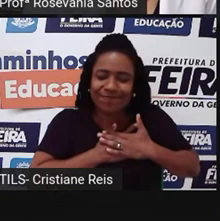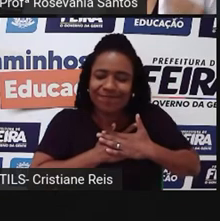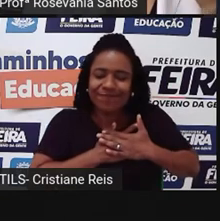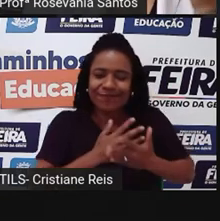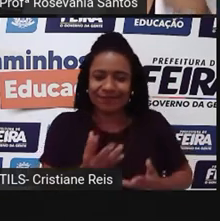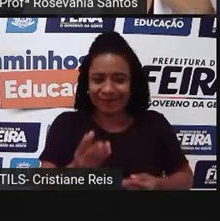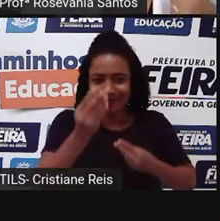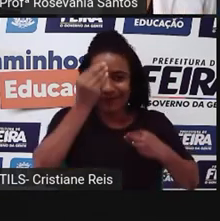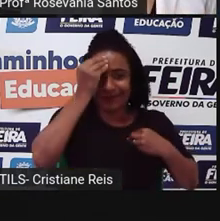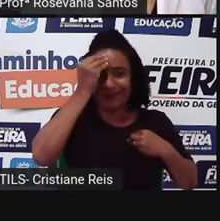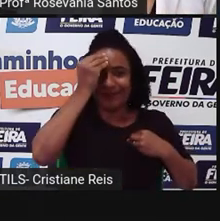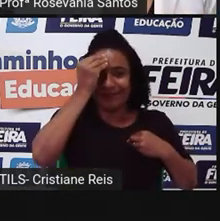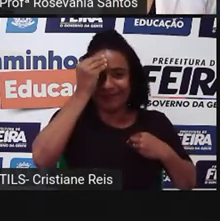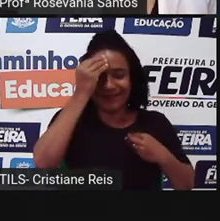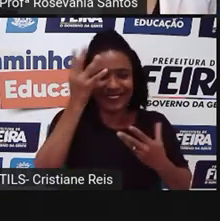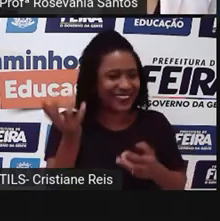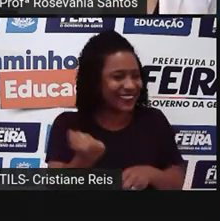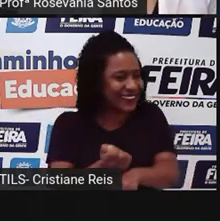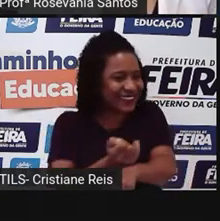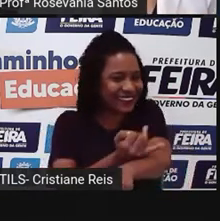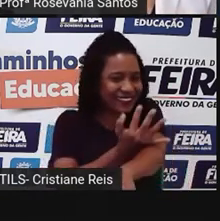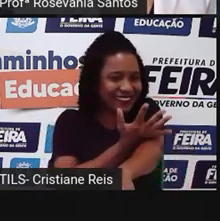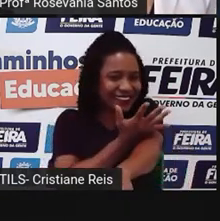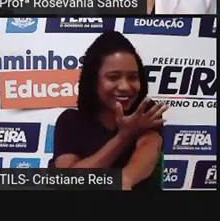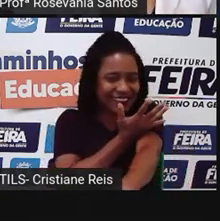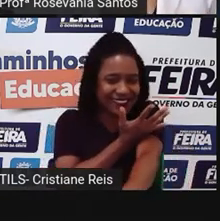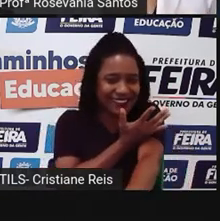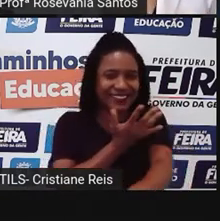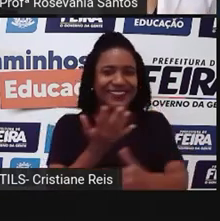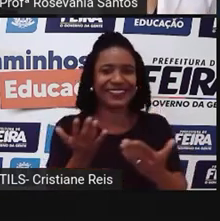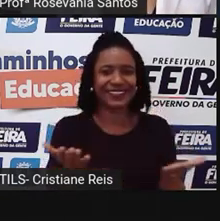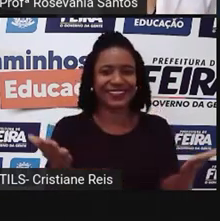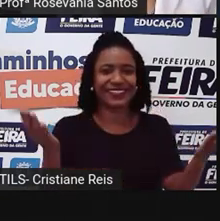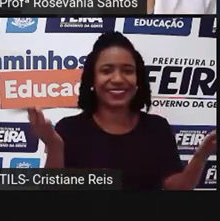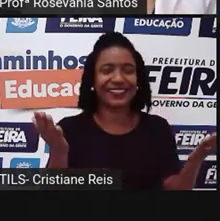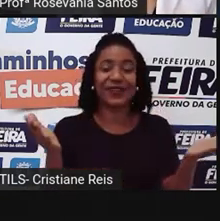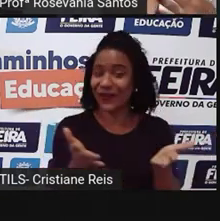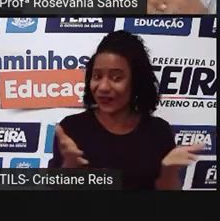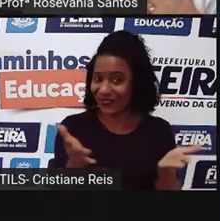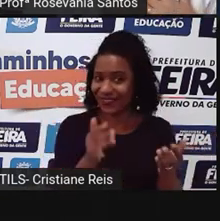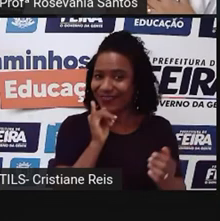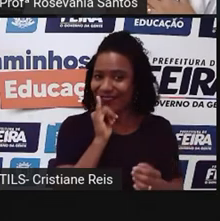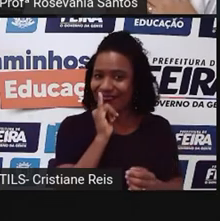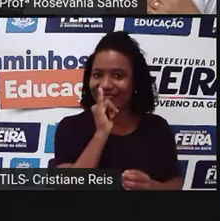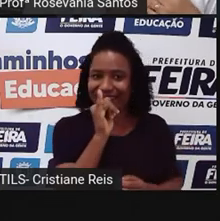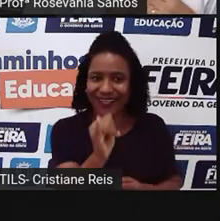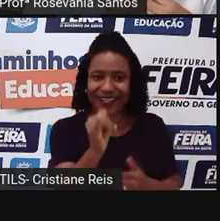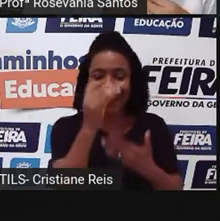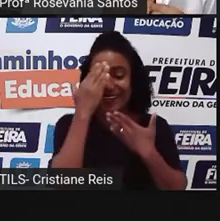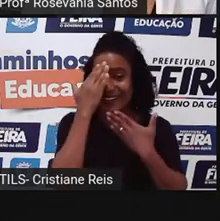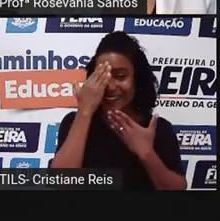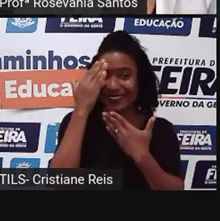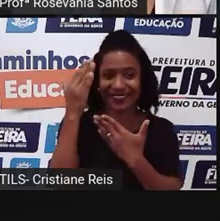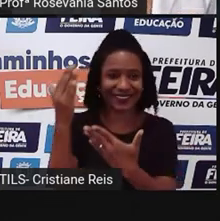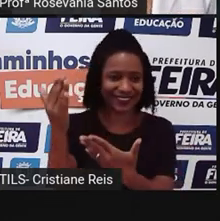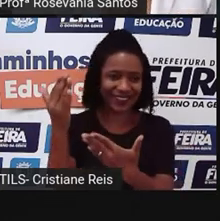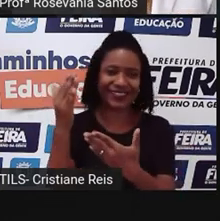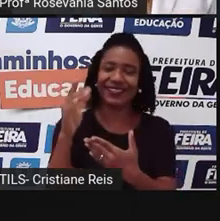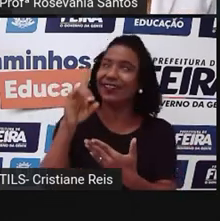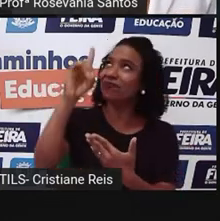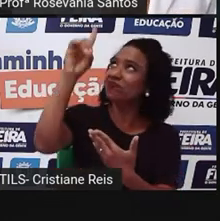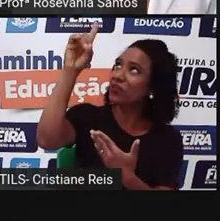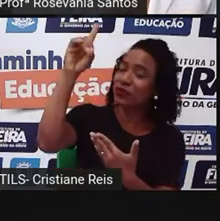vida. E que não podia deixar de falar aqui o quanto eu sou grata a Deus por ter me dado